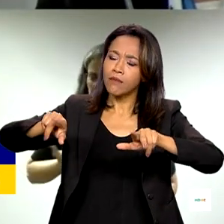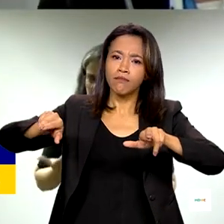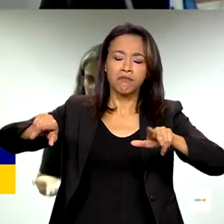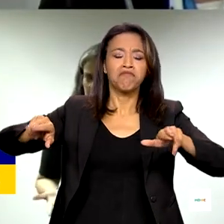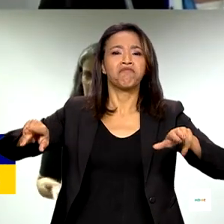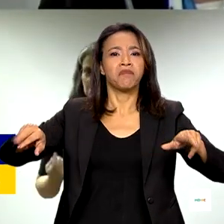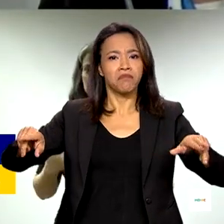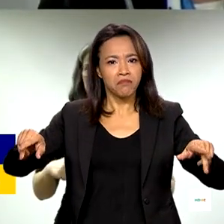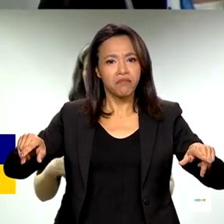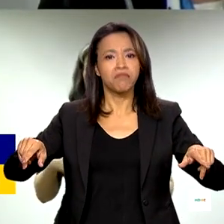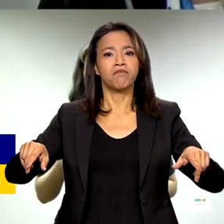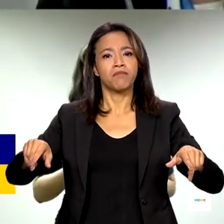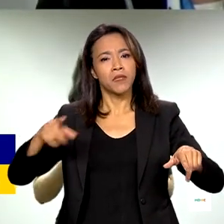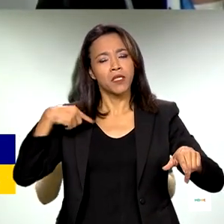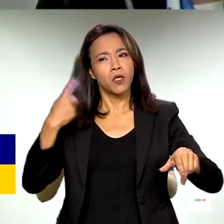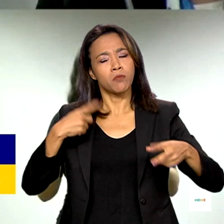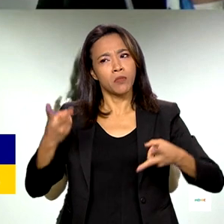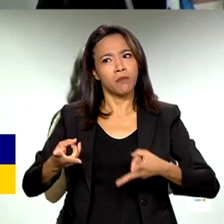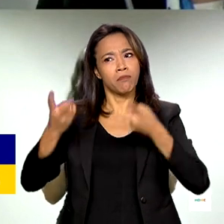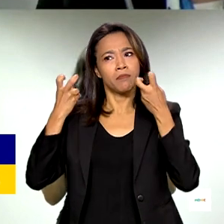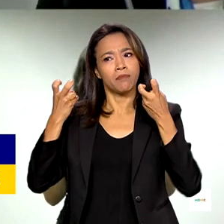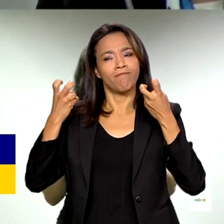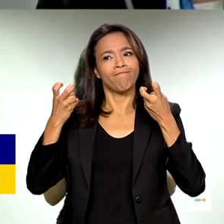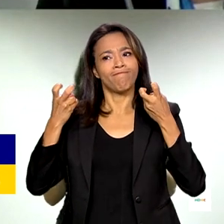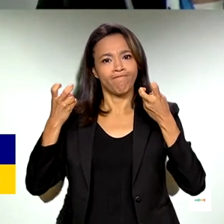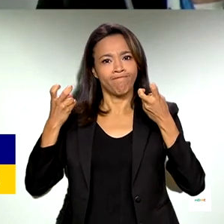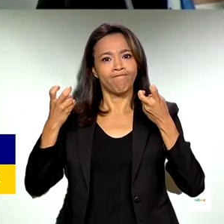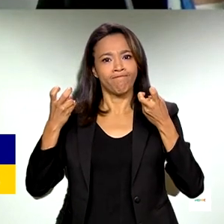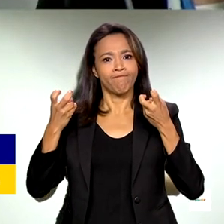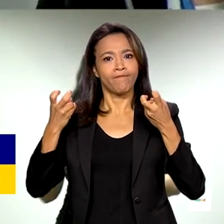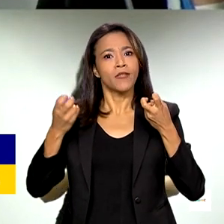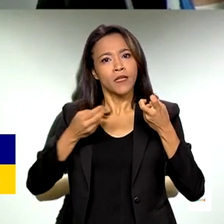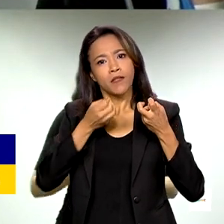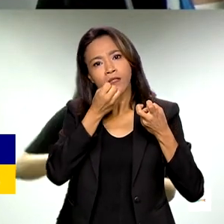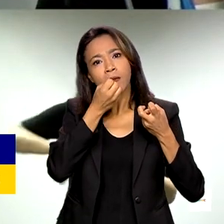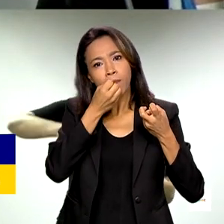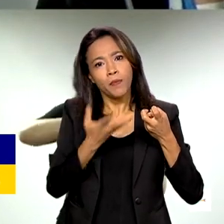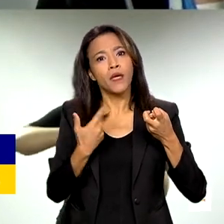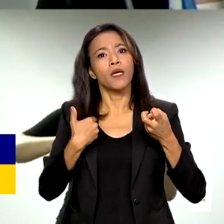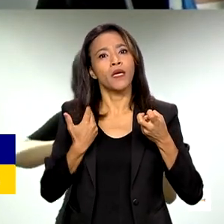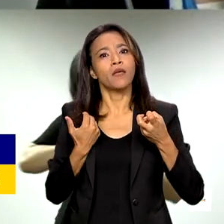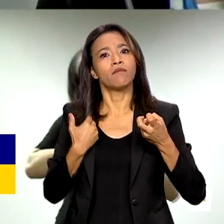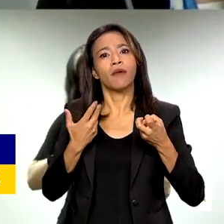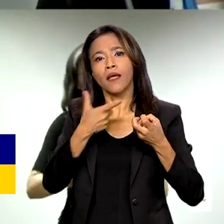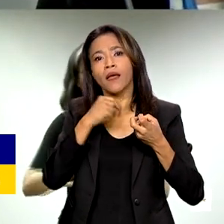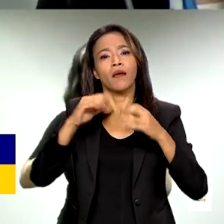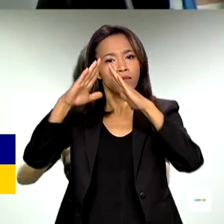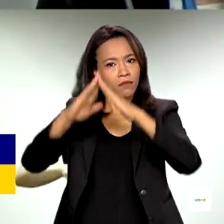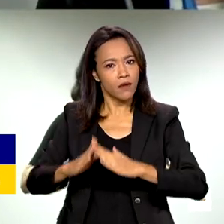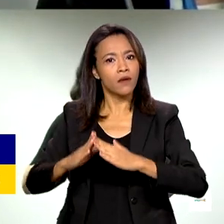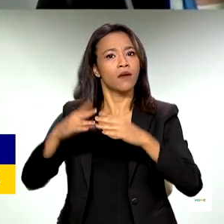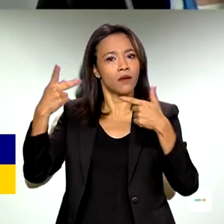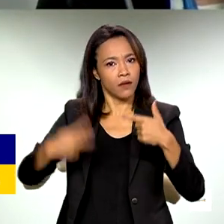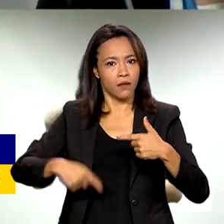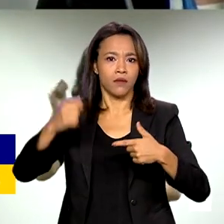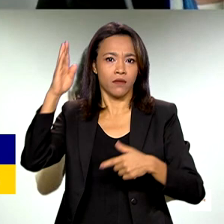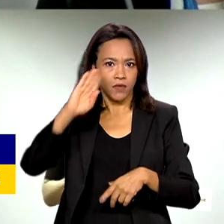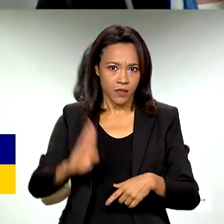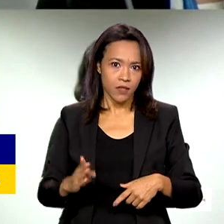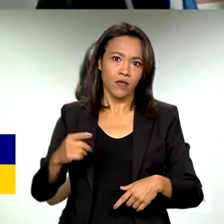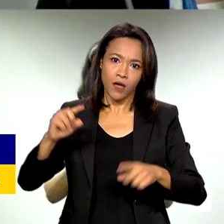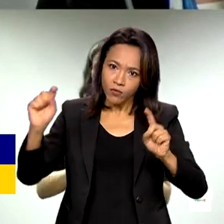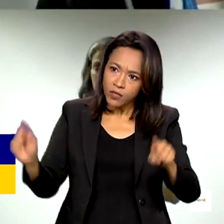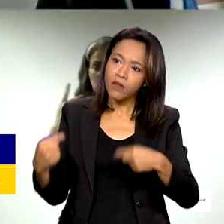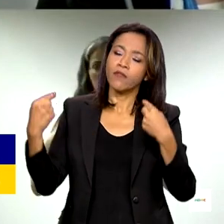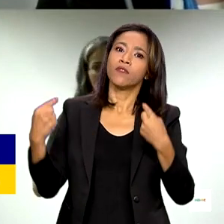e transformá-las em benefícios para a população que está aqui no Brasil, em políticas públicas. Esse é o nosso desafio,